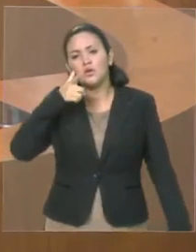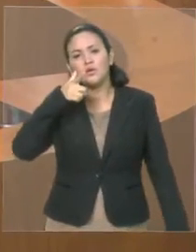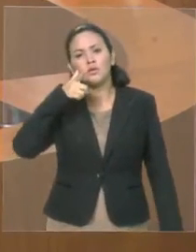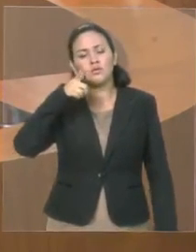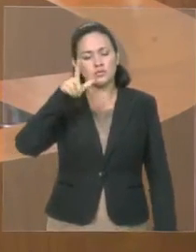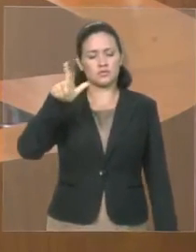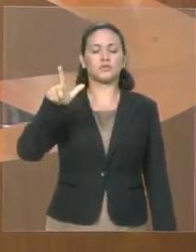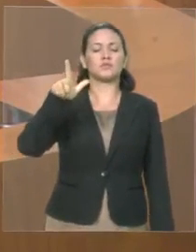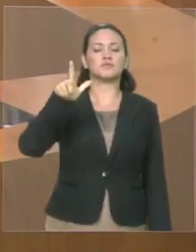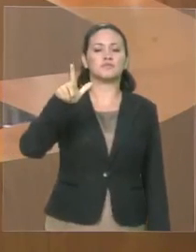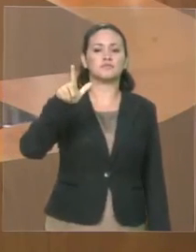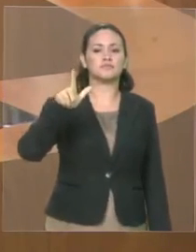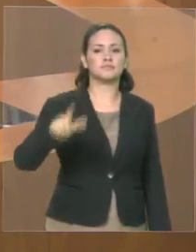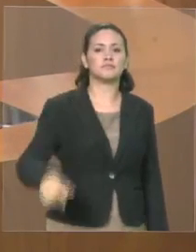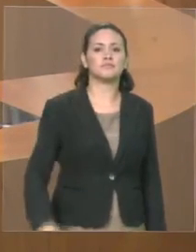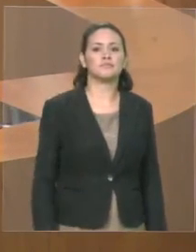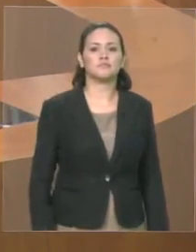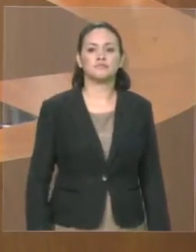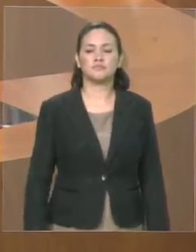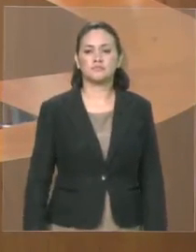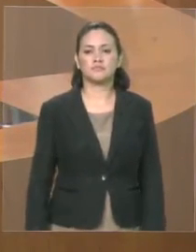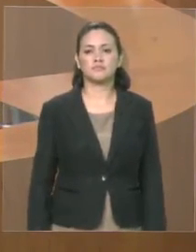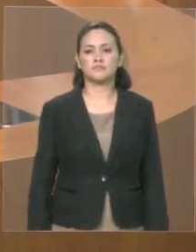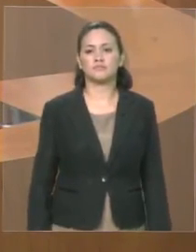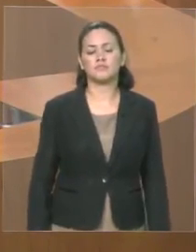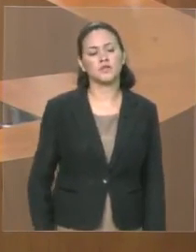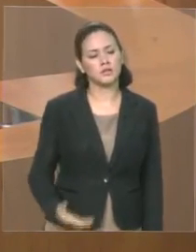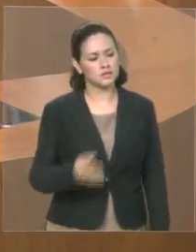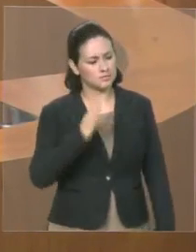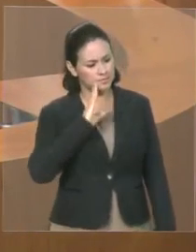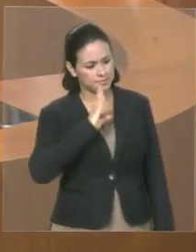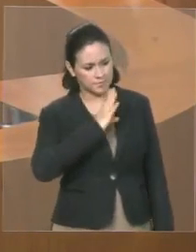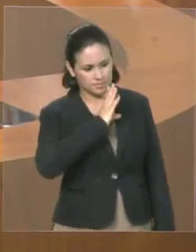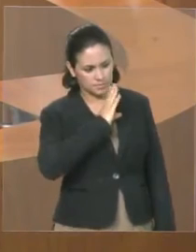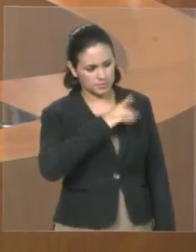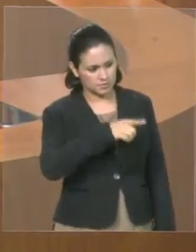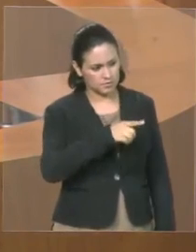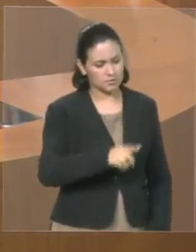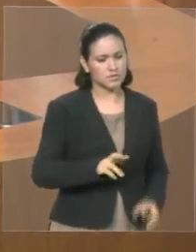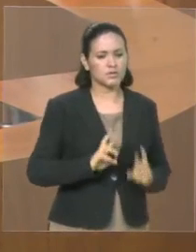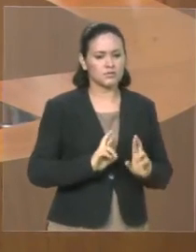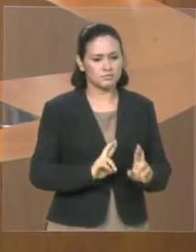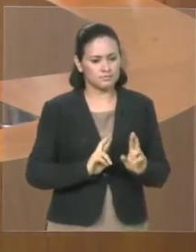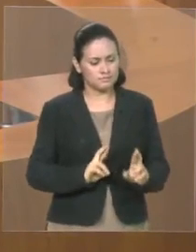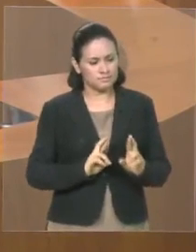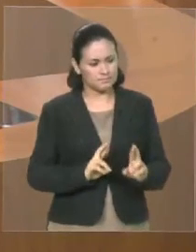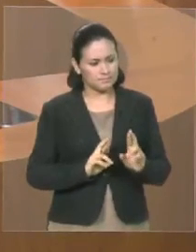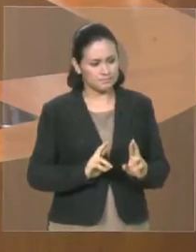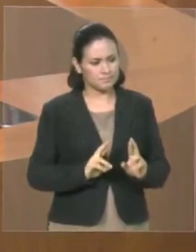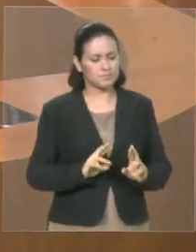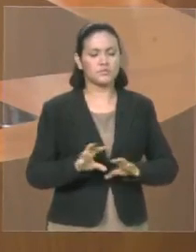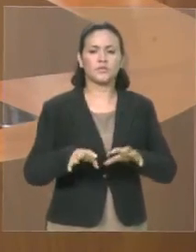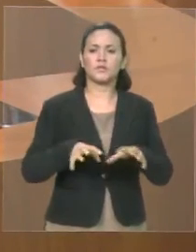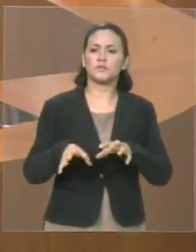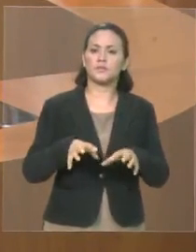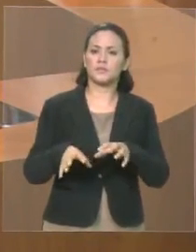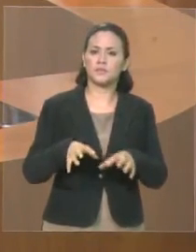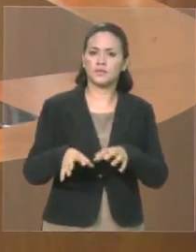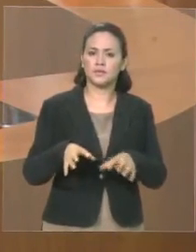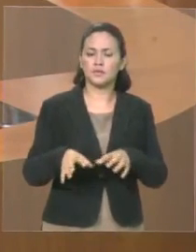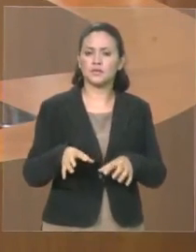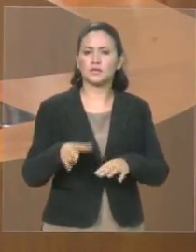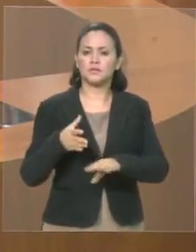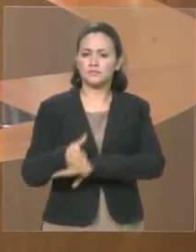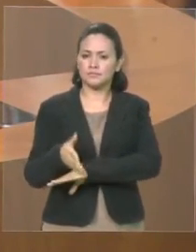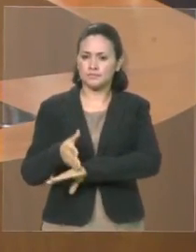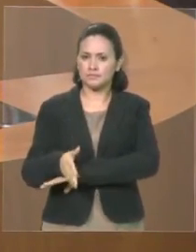barreiras e nós, deputado Bira, vossa excelência, que também é torcedor entusiasmado do Sampaio e frequentador do estádio,